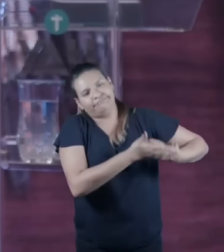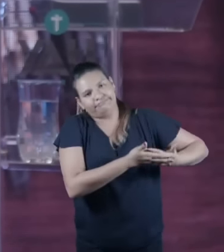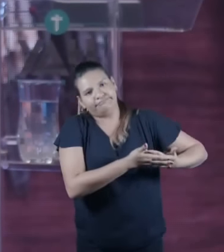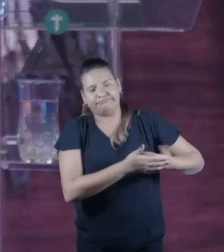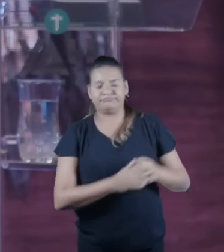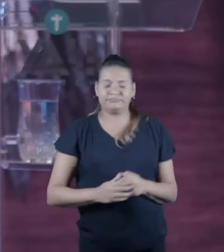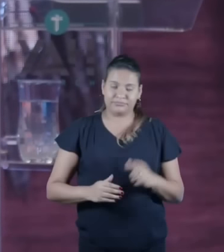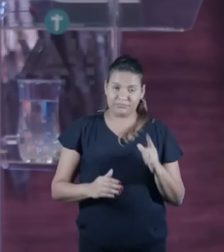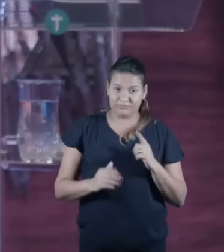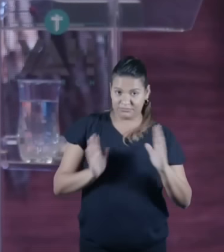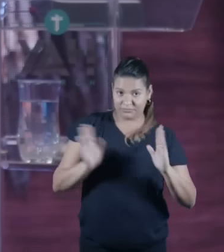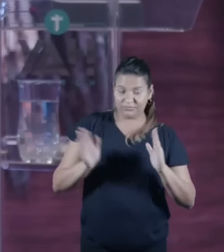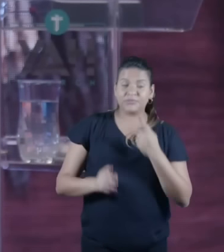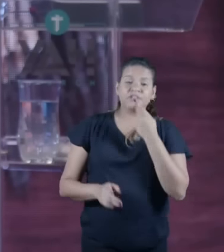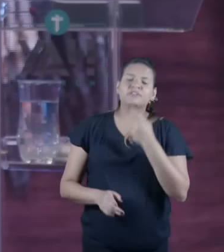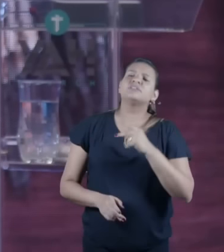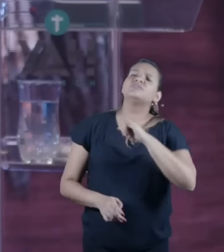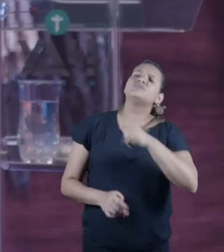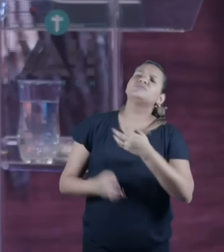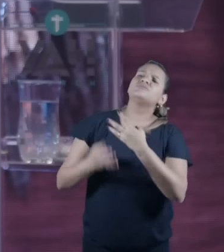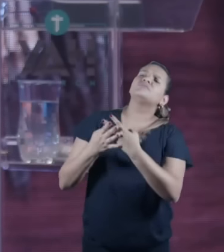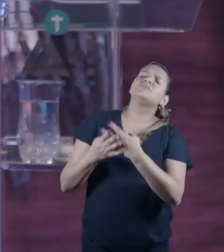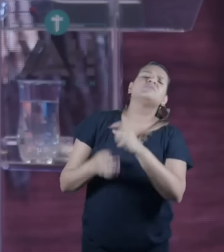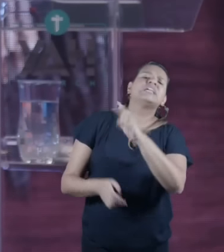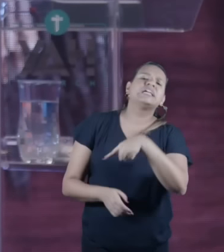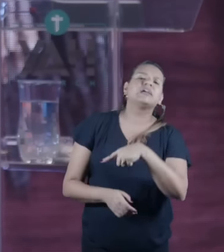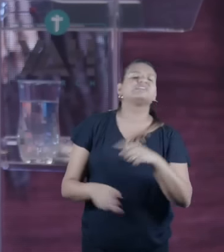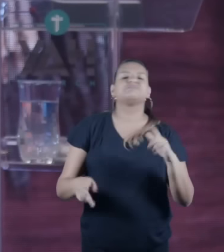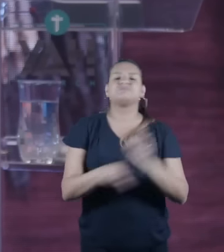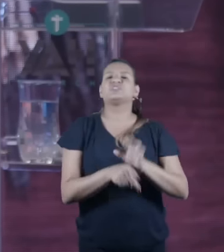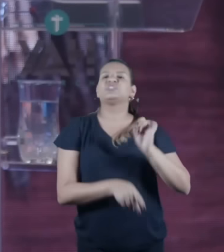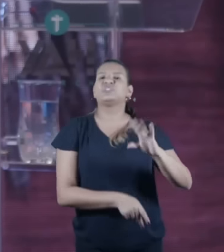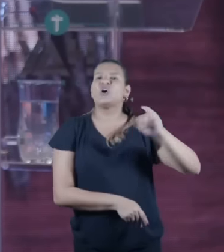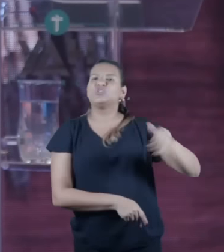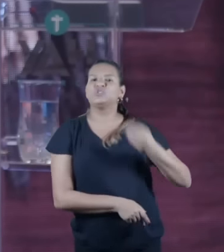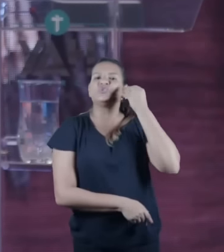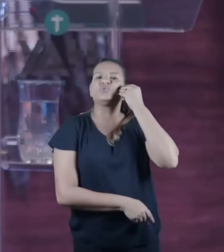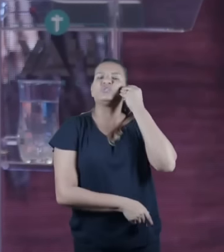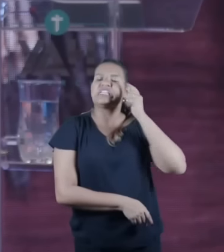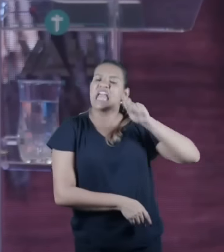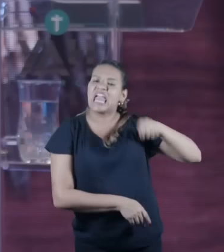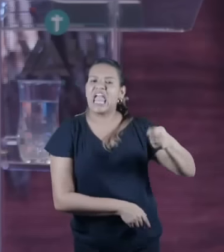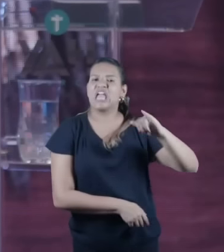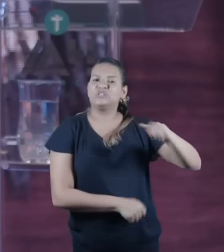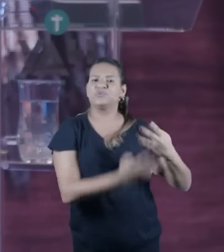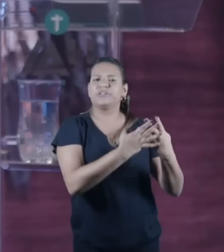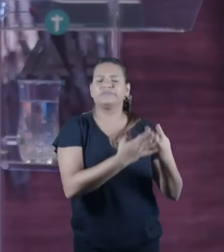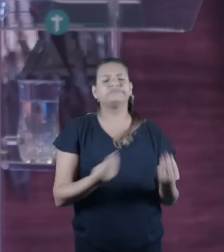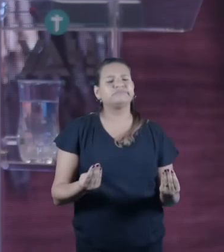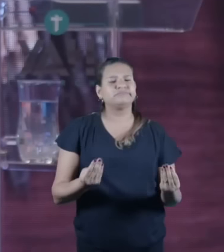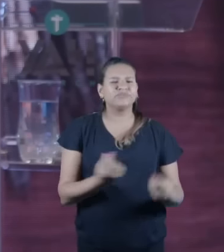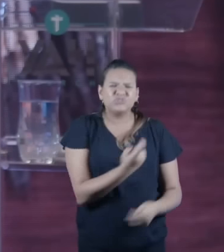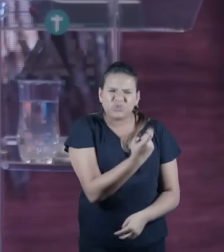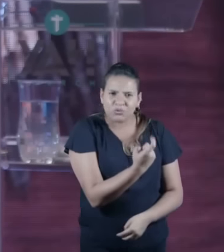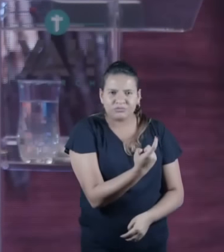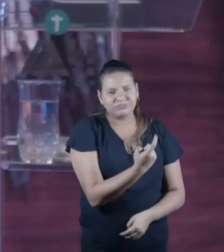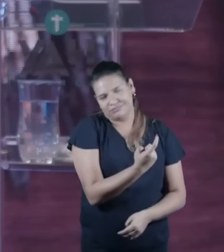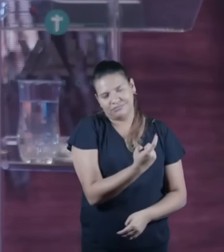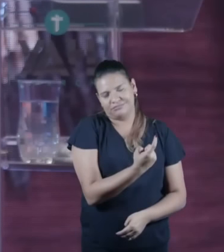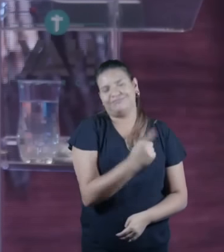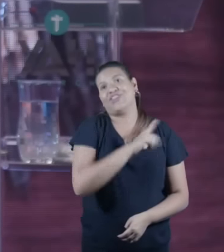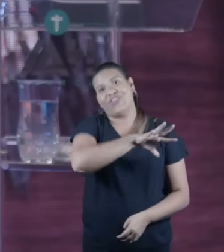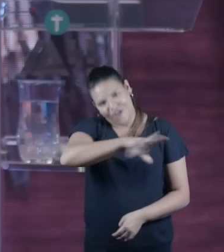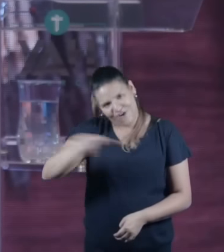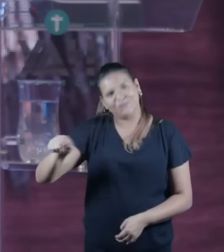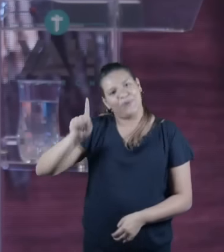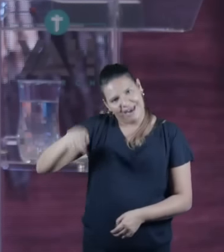judeus se diziam quem é o judeu? Judas Judas ele era usado como como judeu como